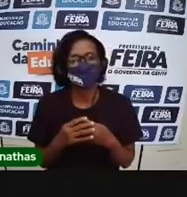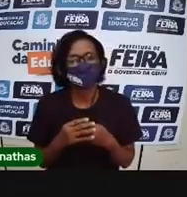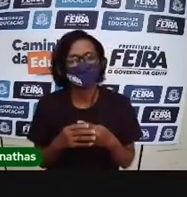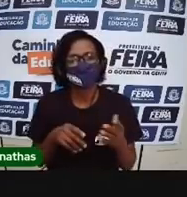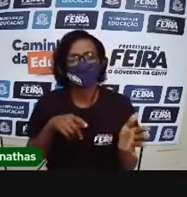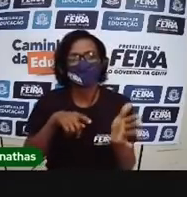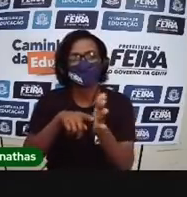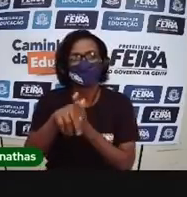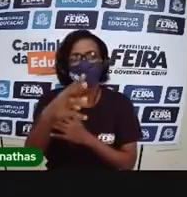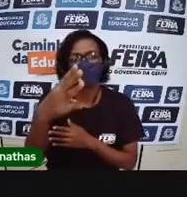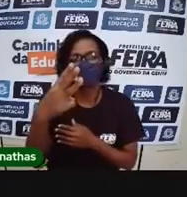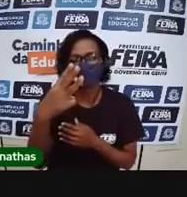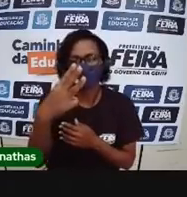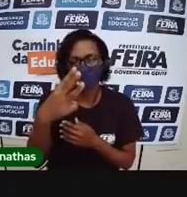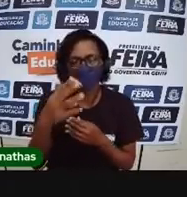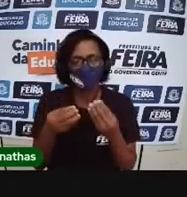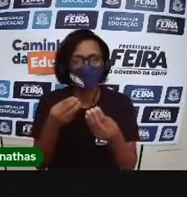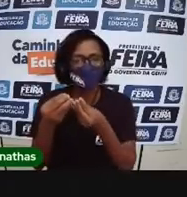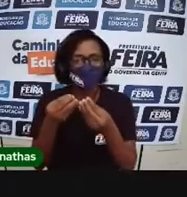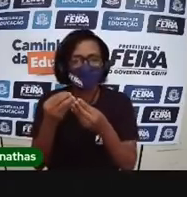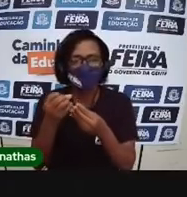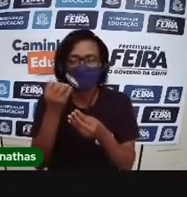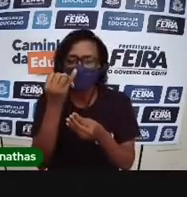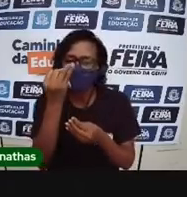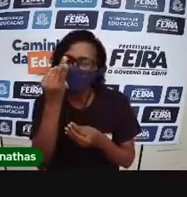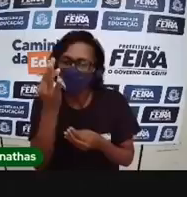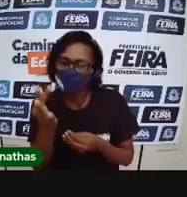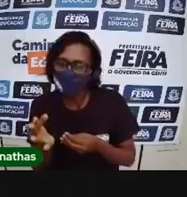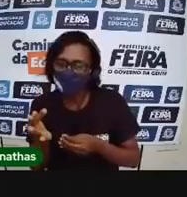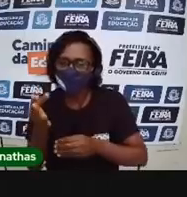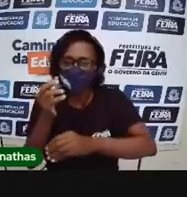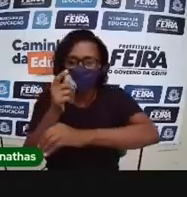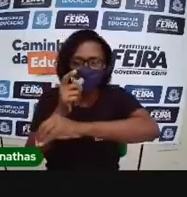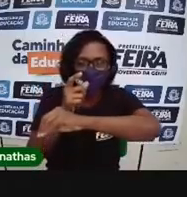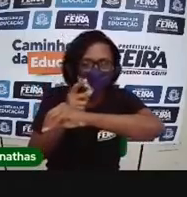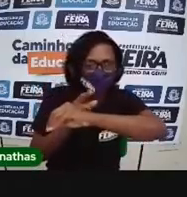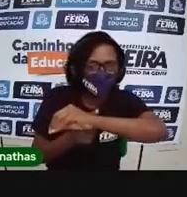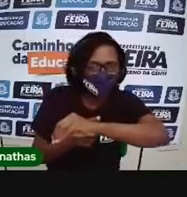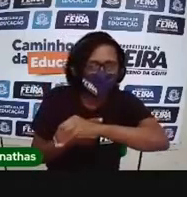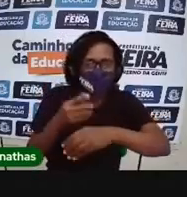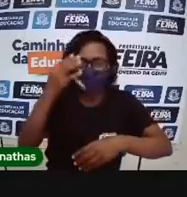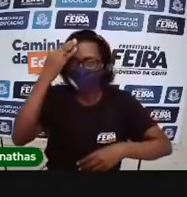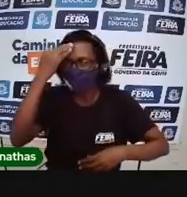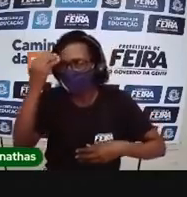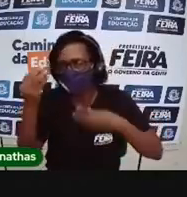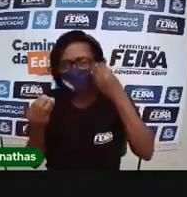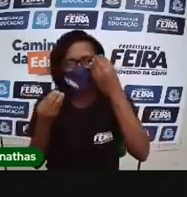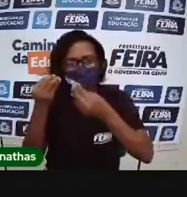Número 3. Quais são as medidas de tempo presentes no calendário?